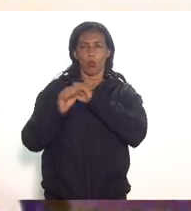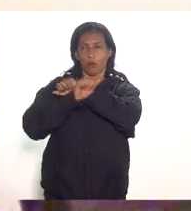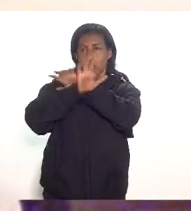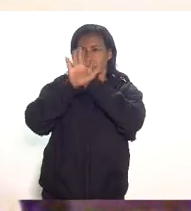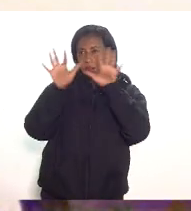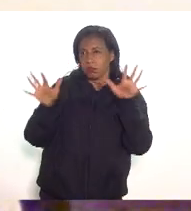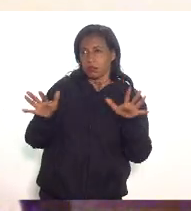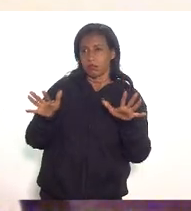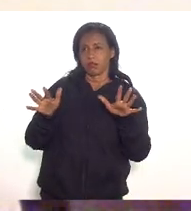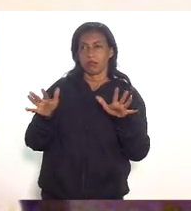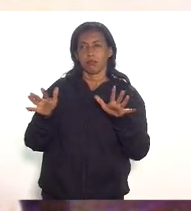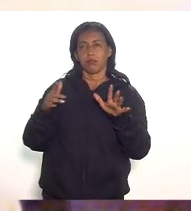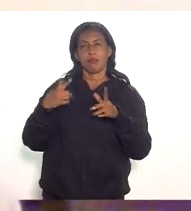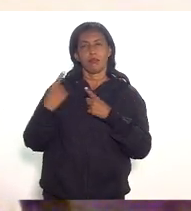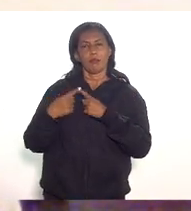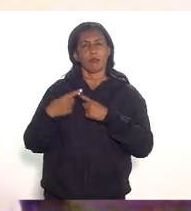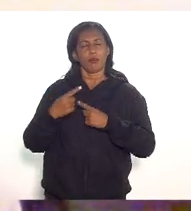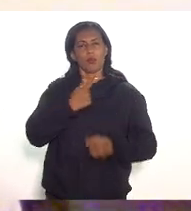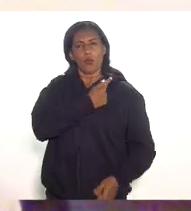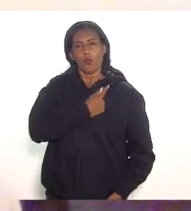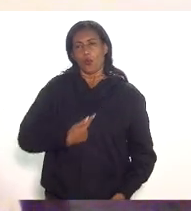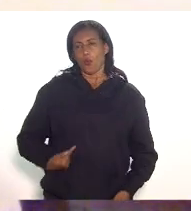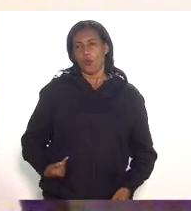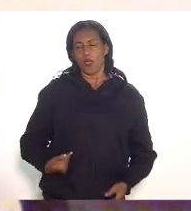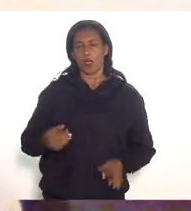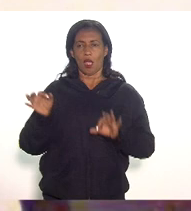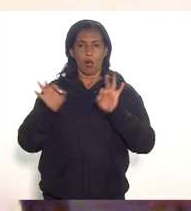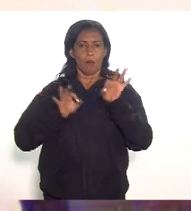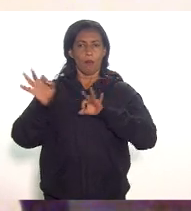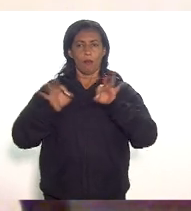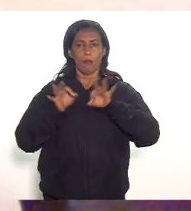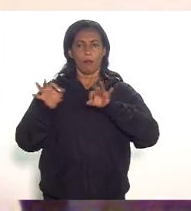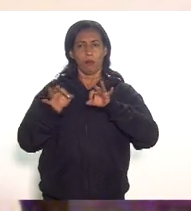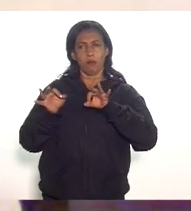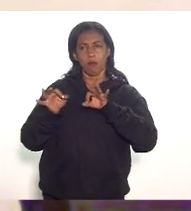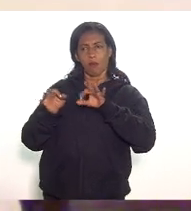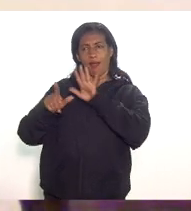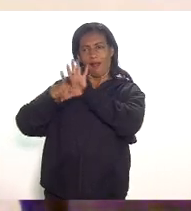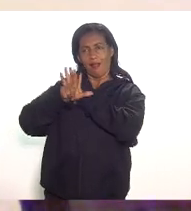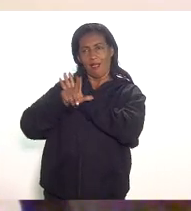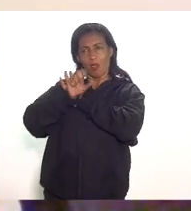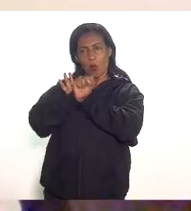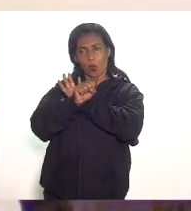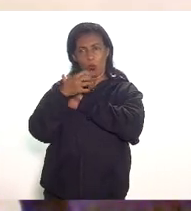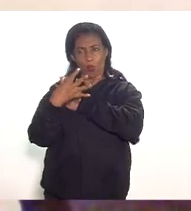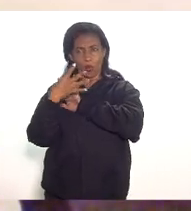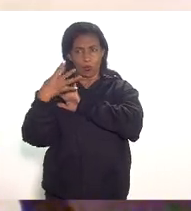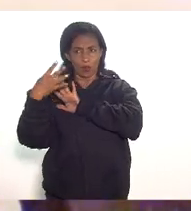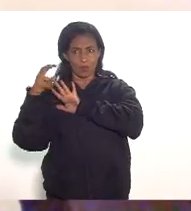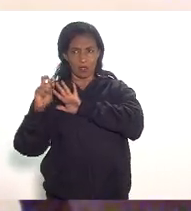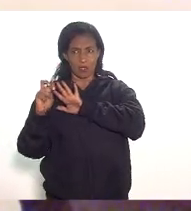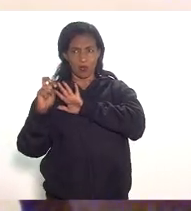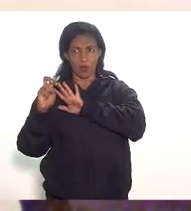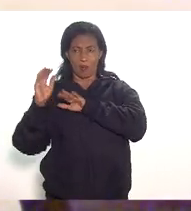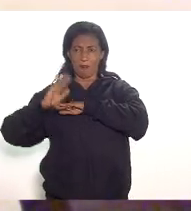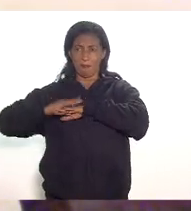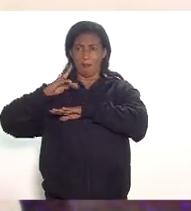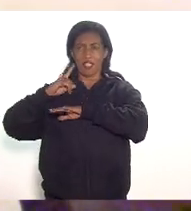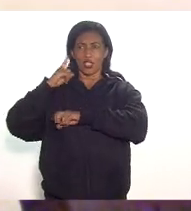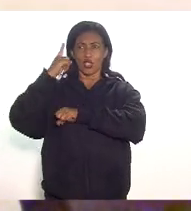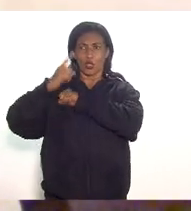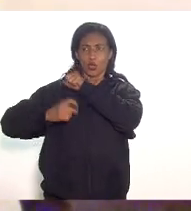poder governar os programas de fomento do Estado a própria lei 8.445 demorou mais de um ano para ser